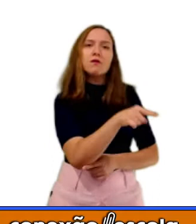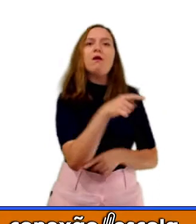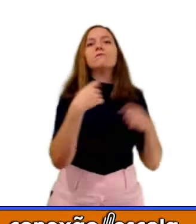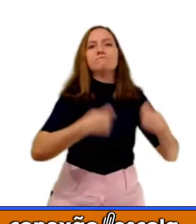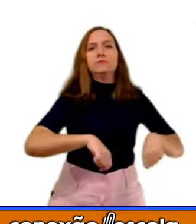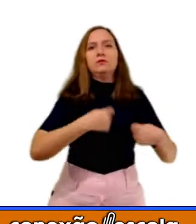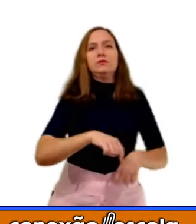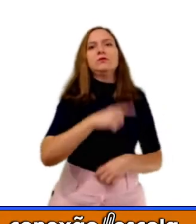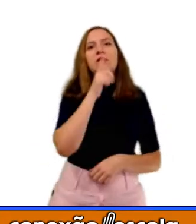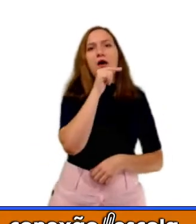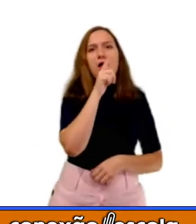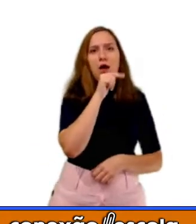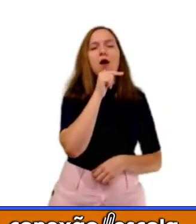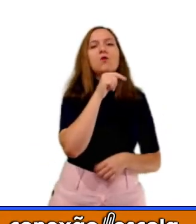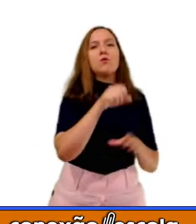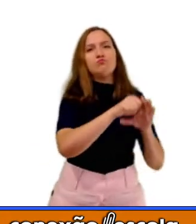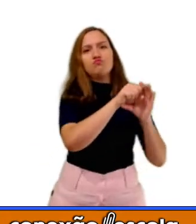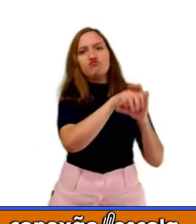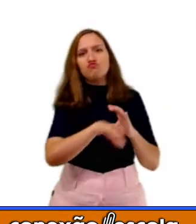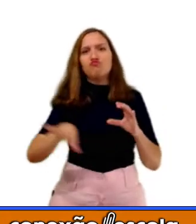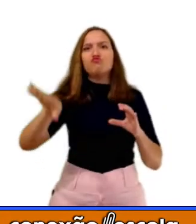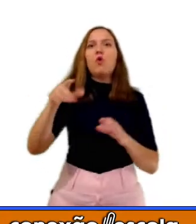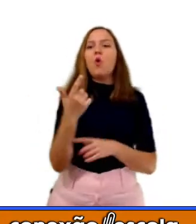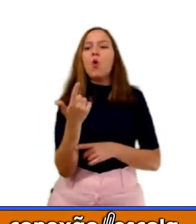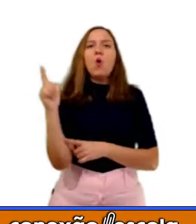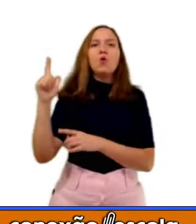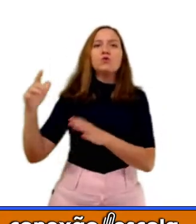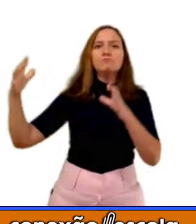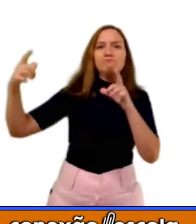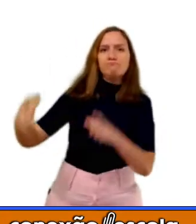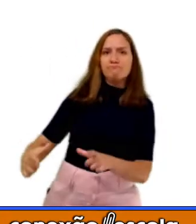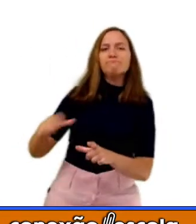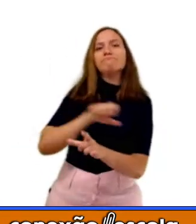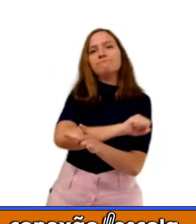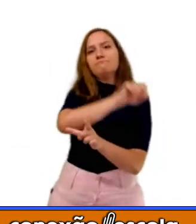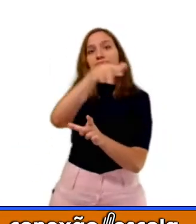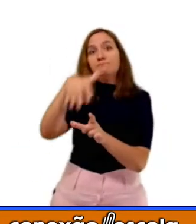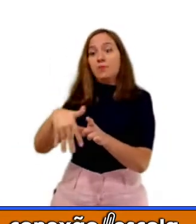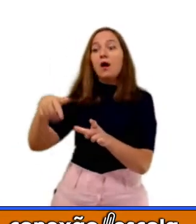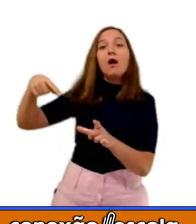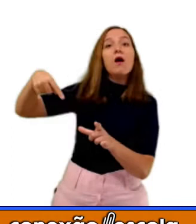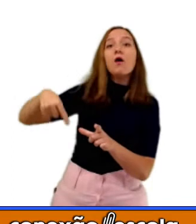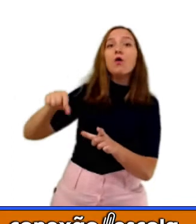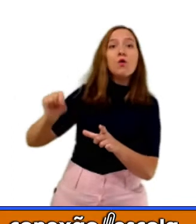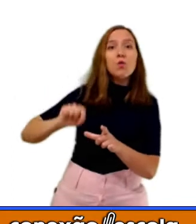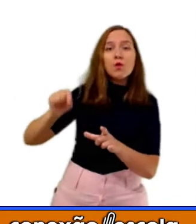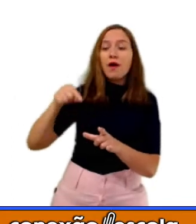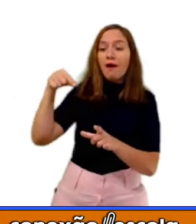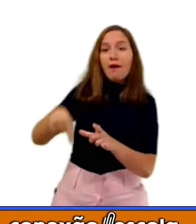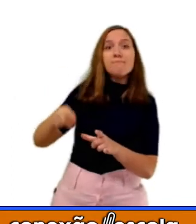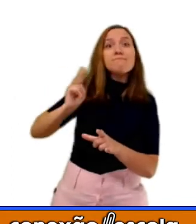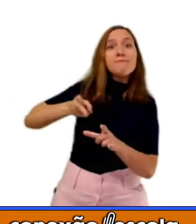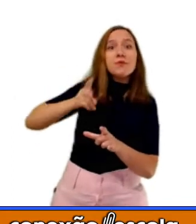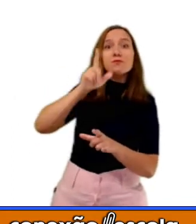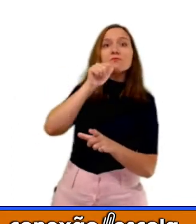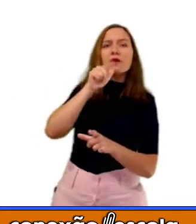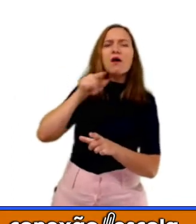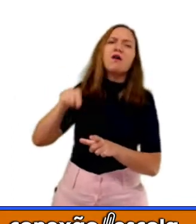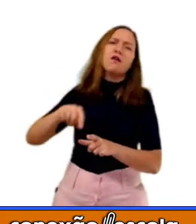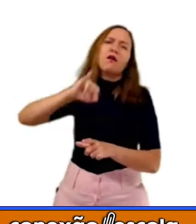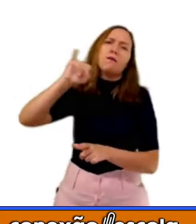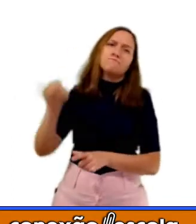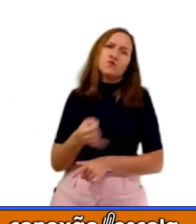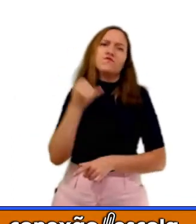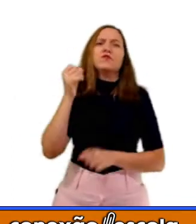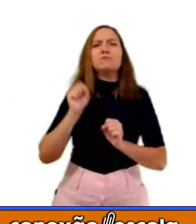tirar a água e colocar em uma vasilha. Daí, você usa essa água para